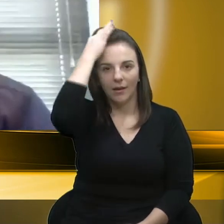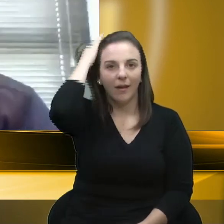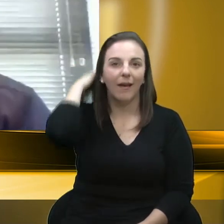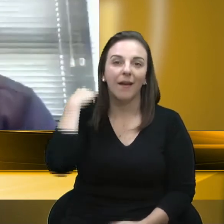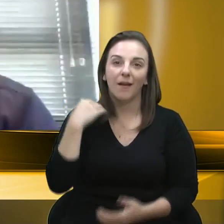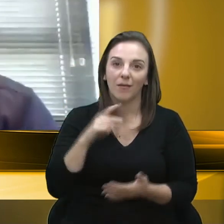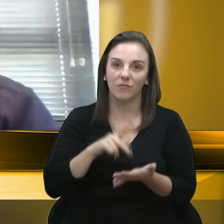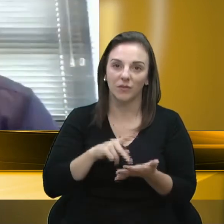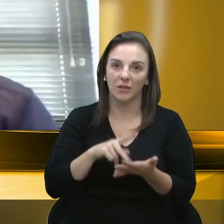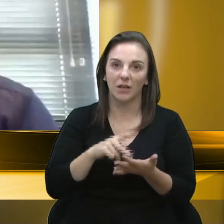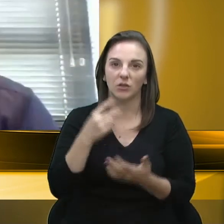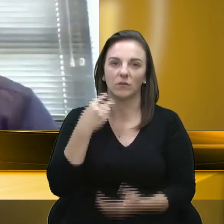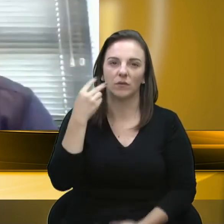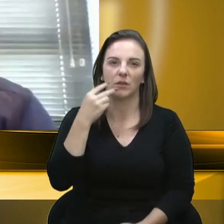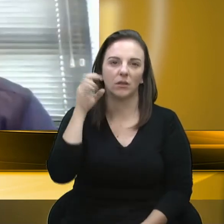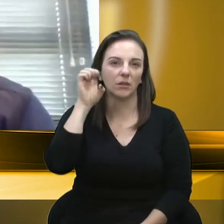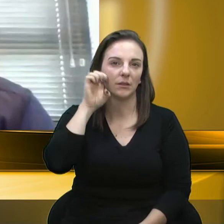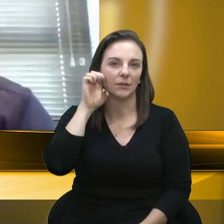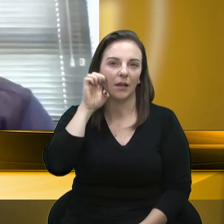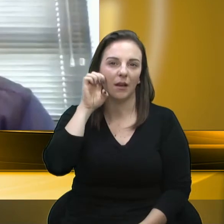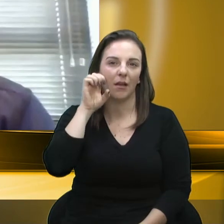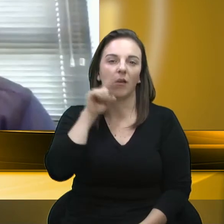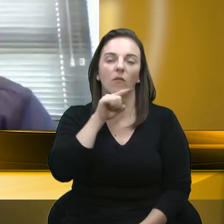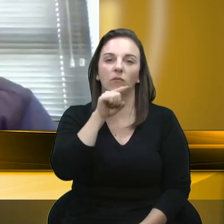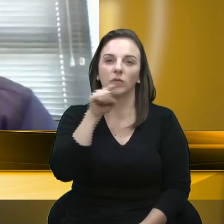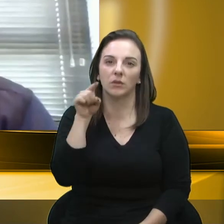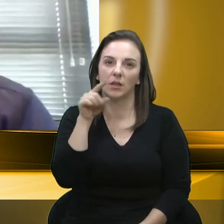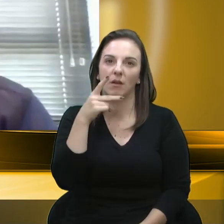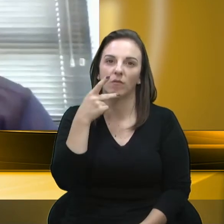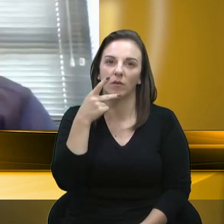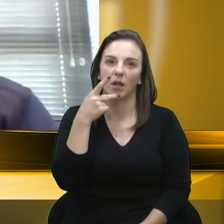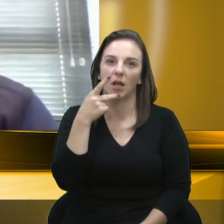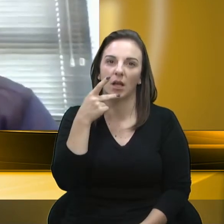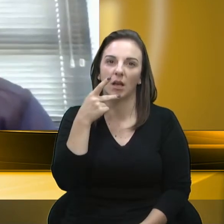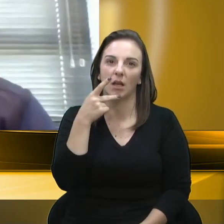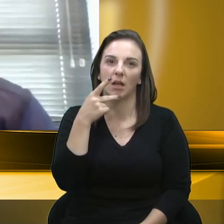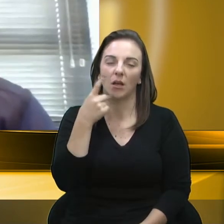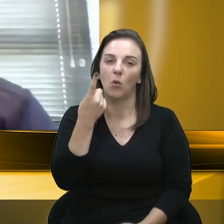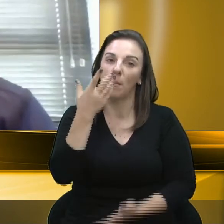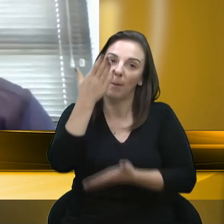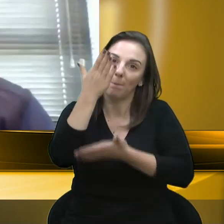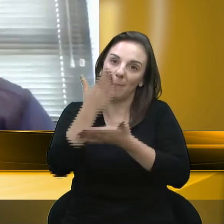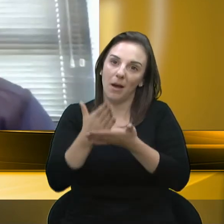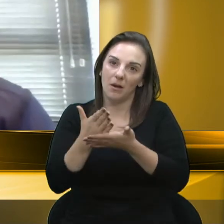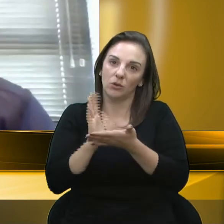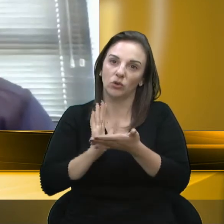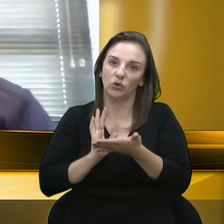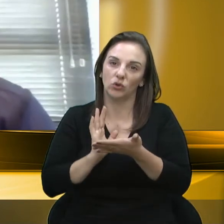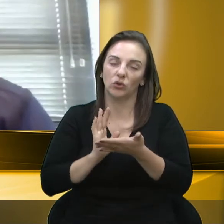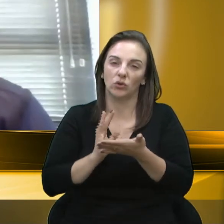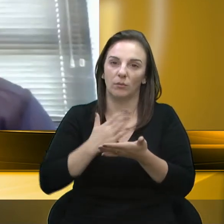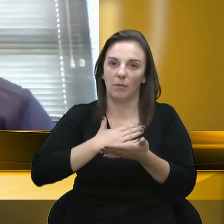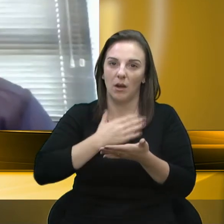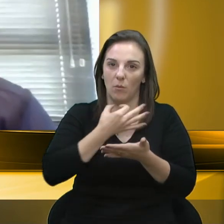Estrela, pontua de uma forma parcial, no meu ponto de vista, duas posições.